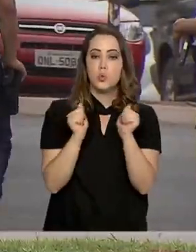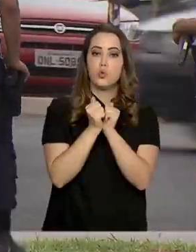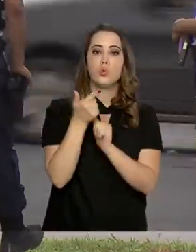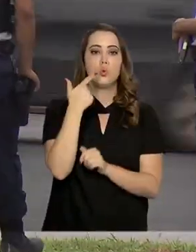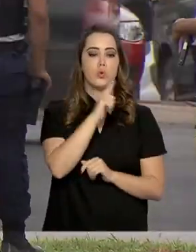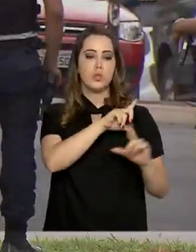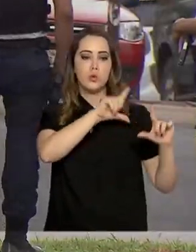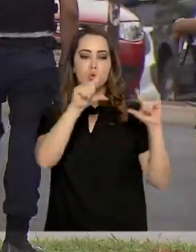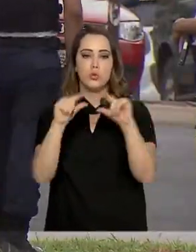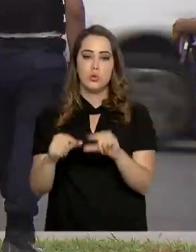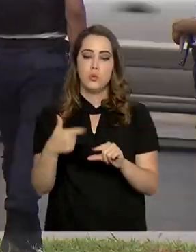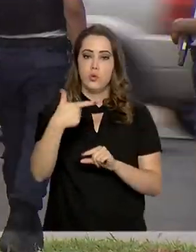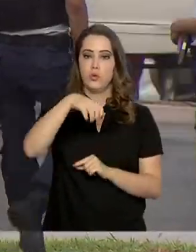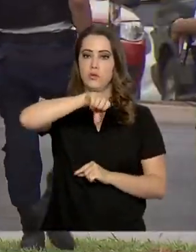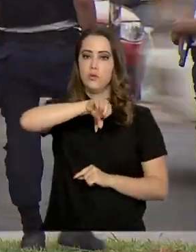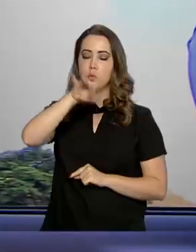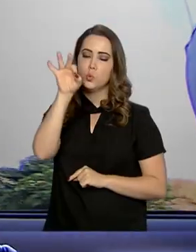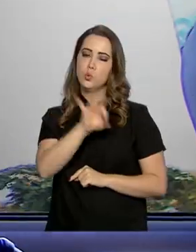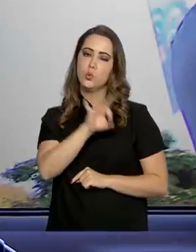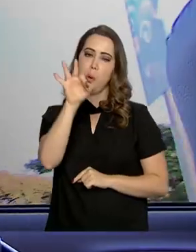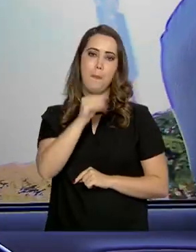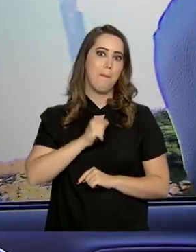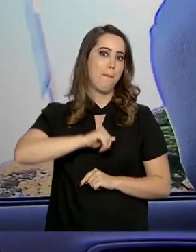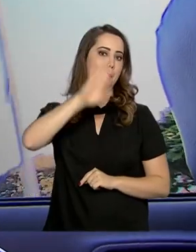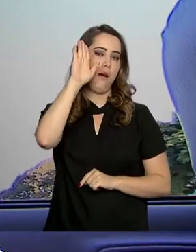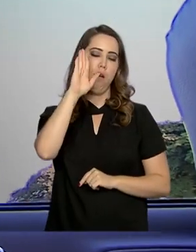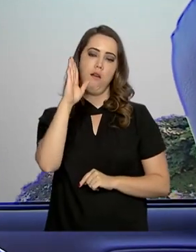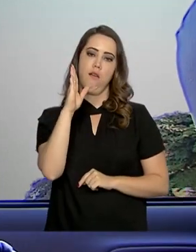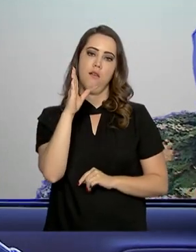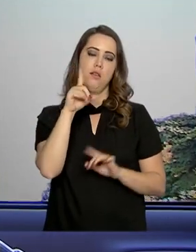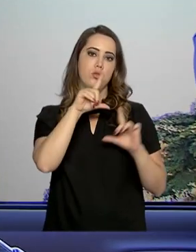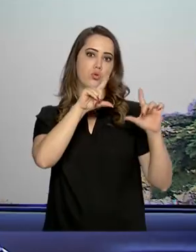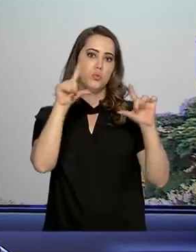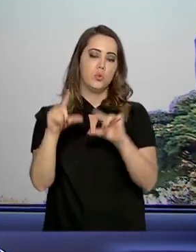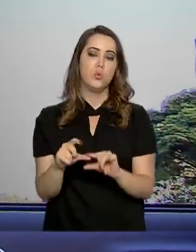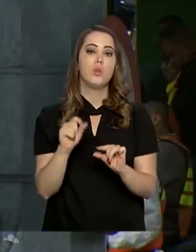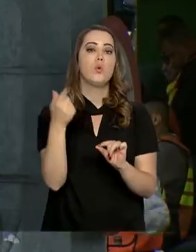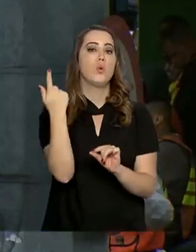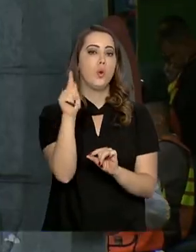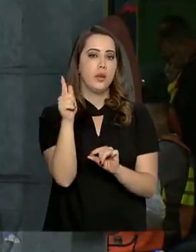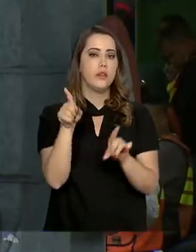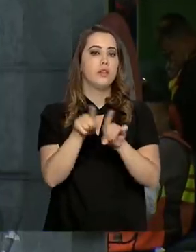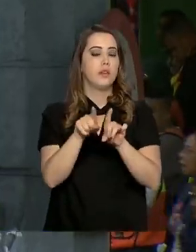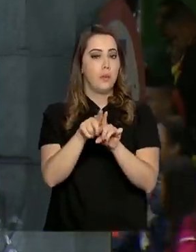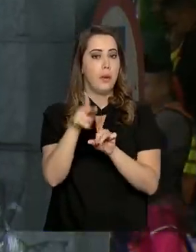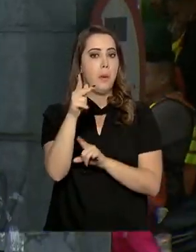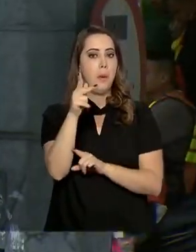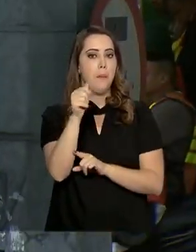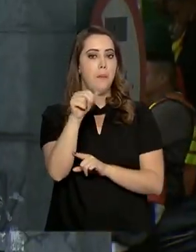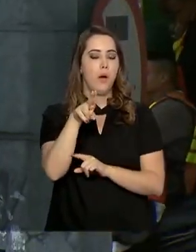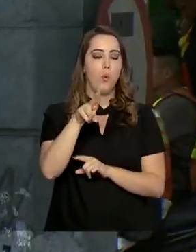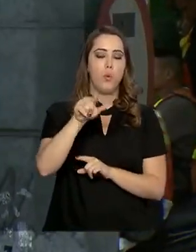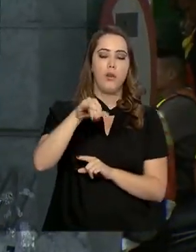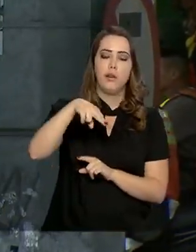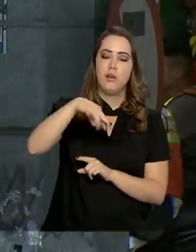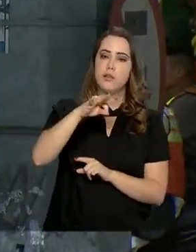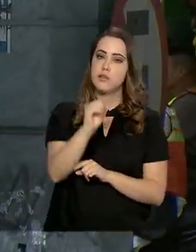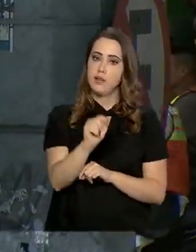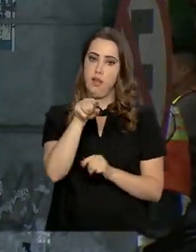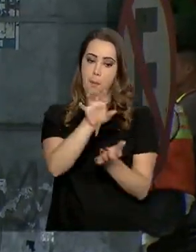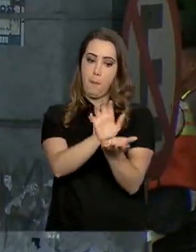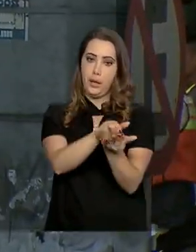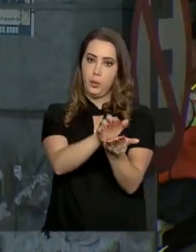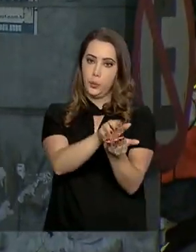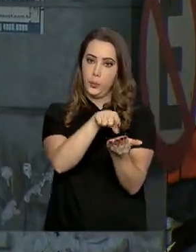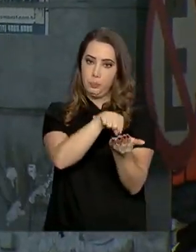29%. As quedas mais significativas foram em Goiânia e em Paulista, que fica em Pernambuco. Ainda